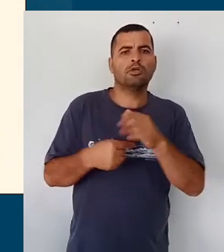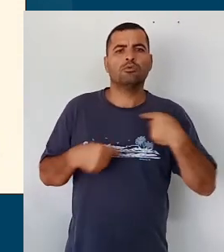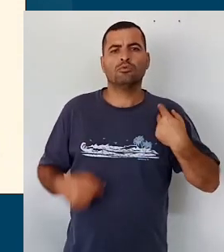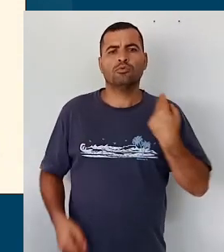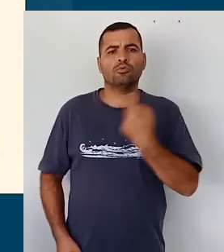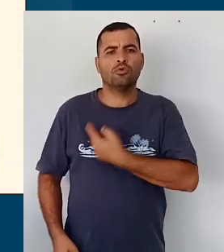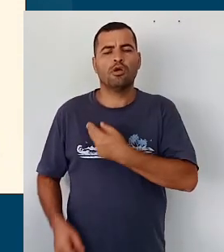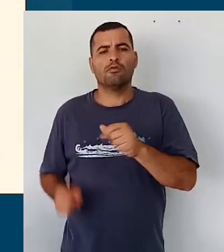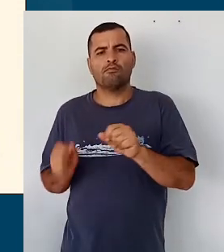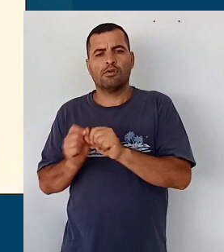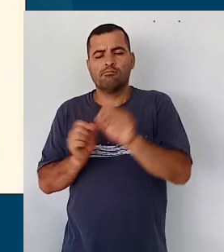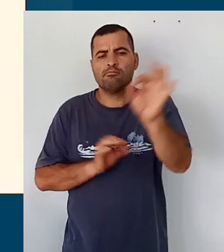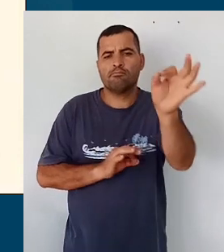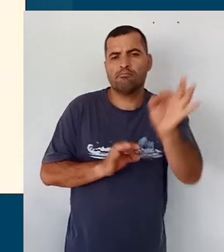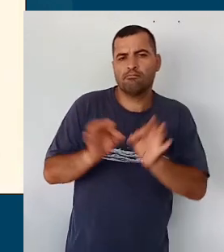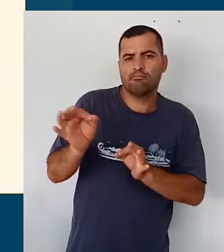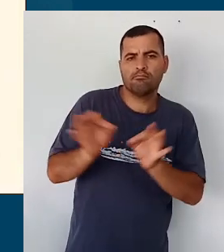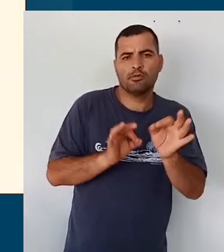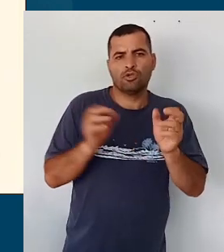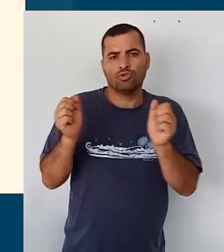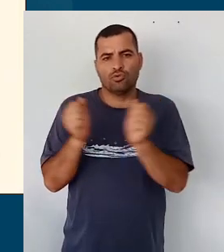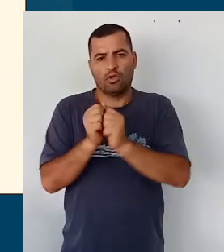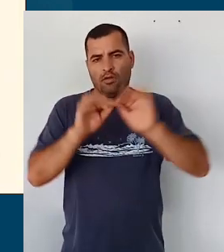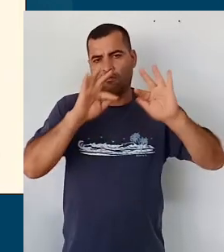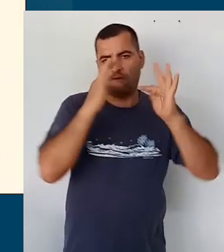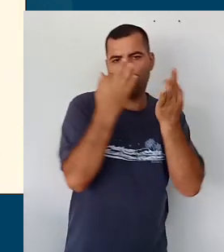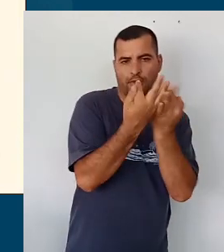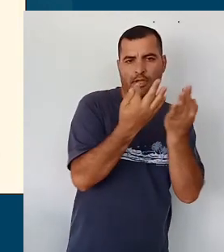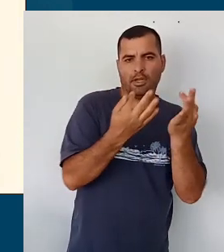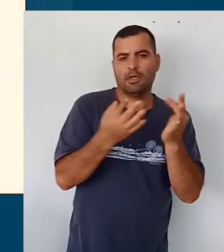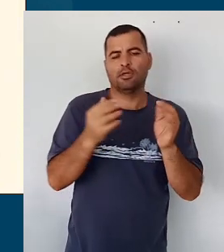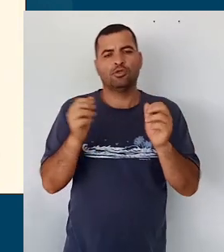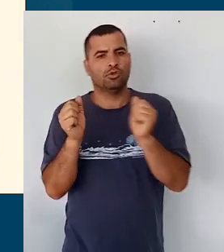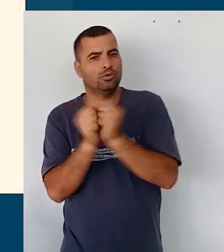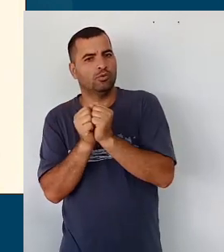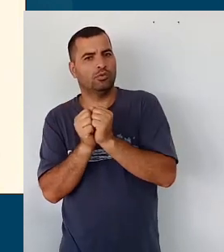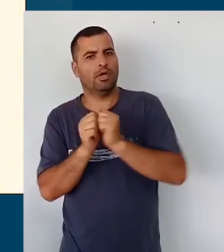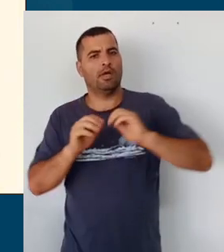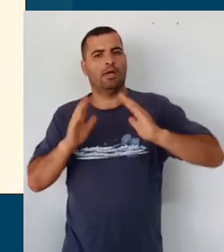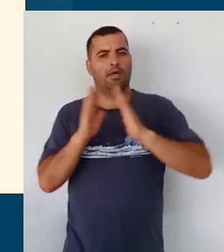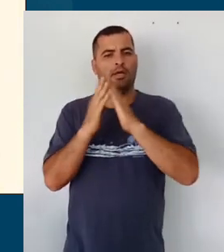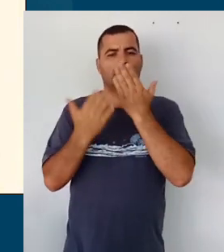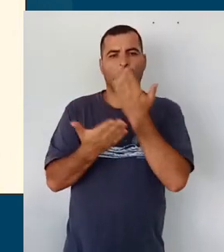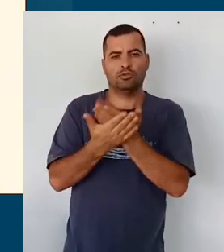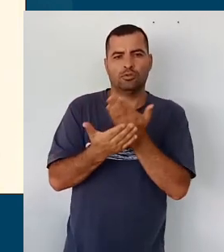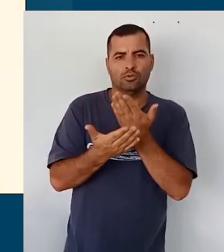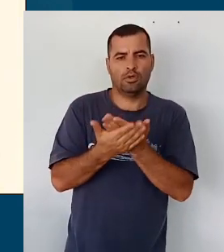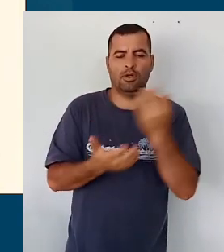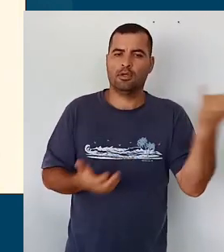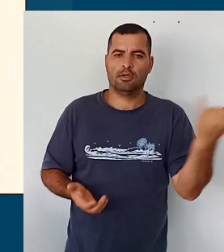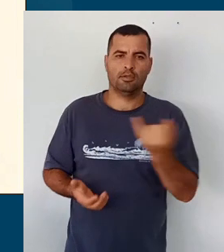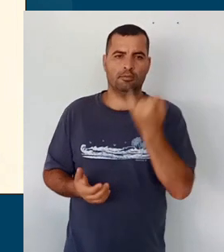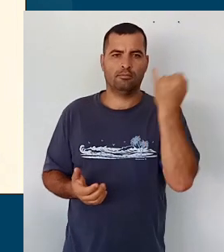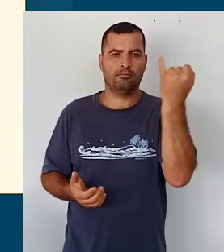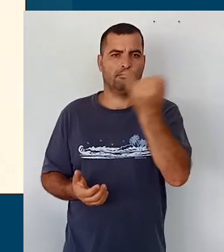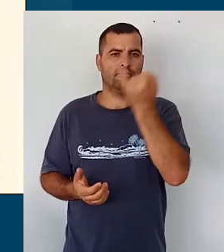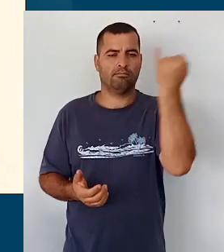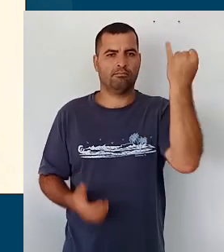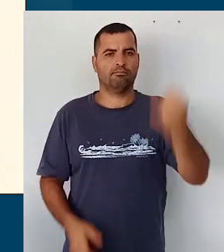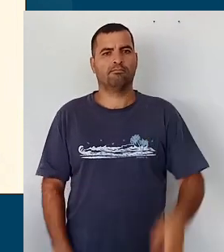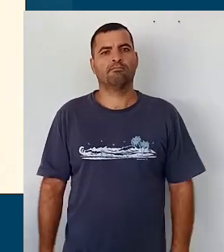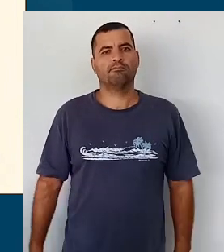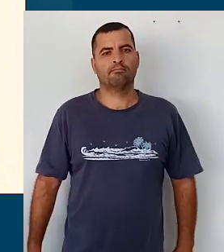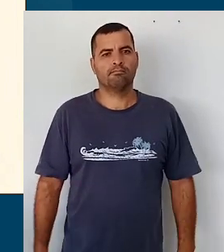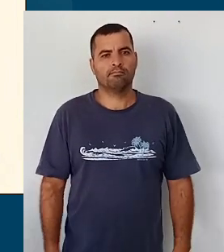fazermos essa articulação entre a família e a escola, que é fundamental, eu penso que